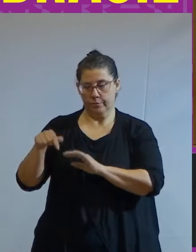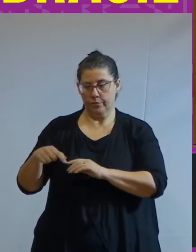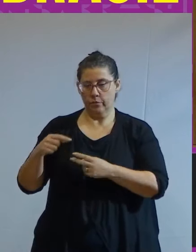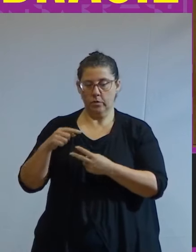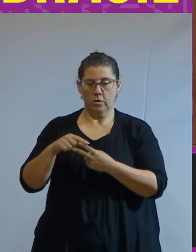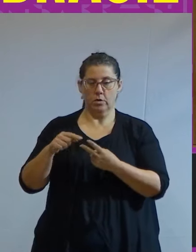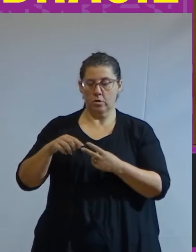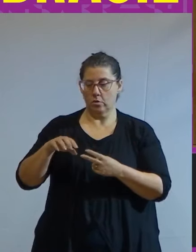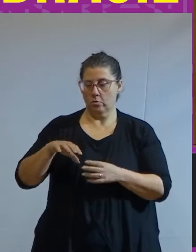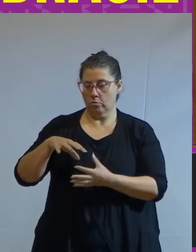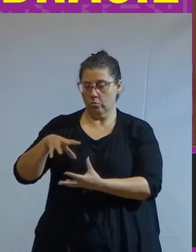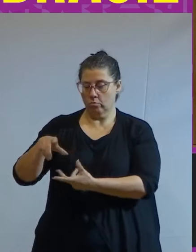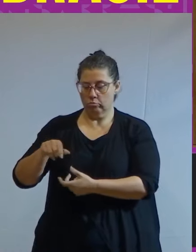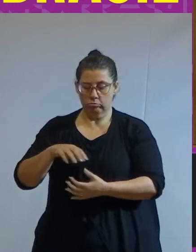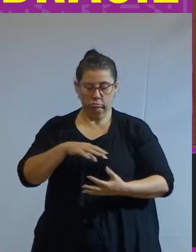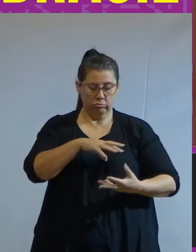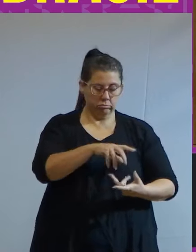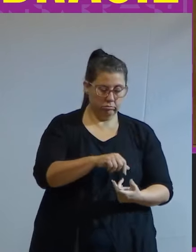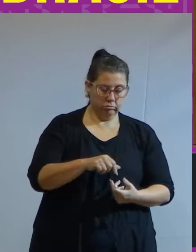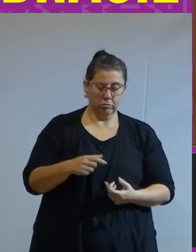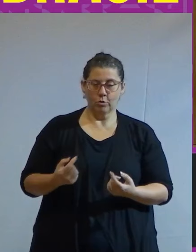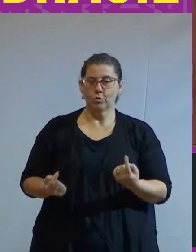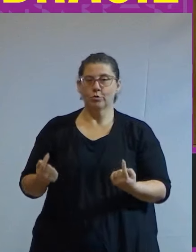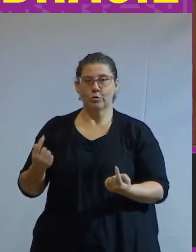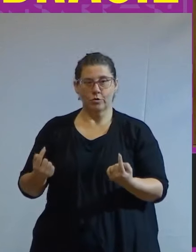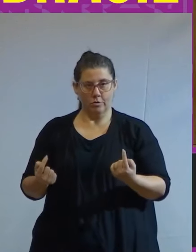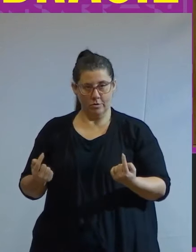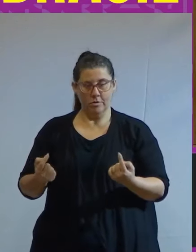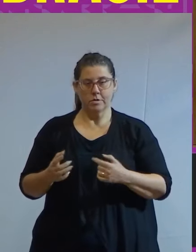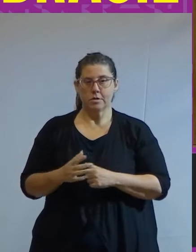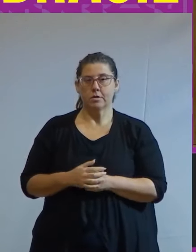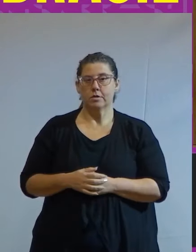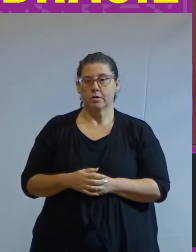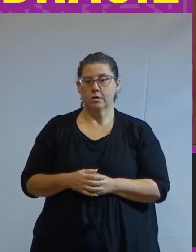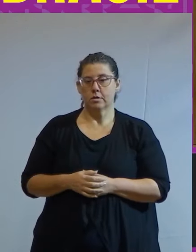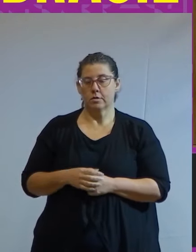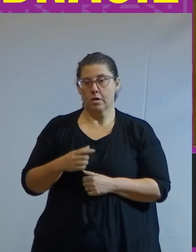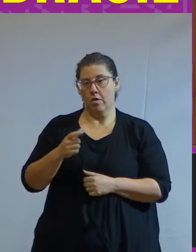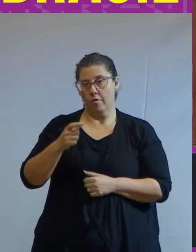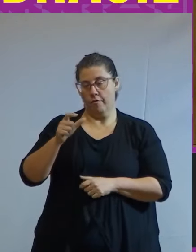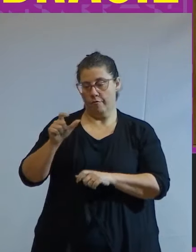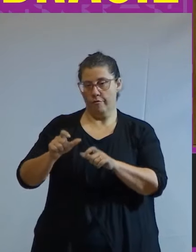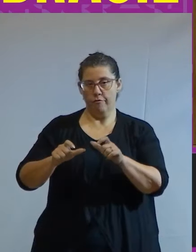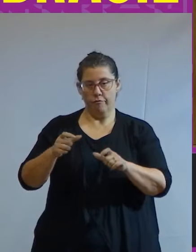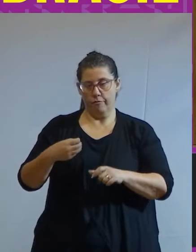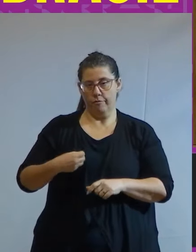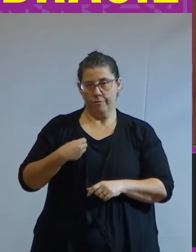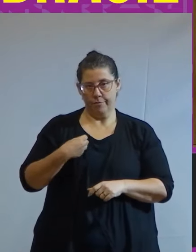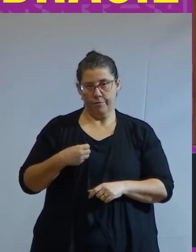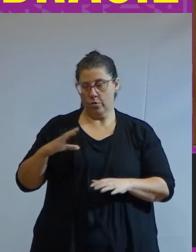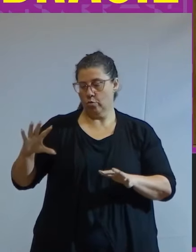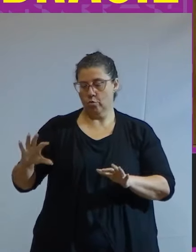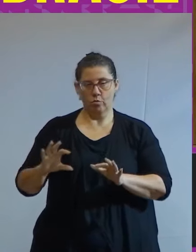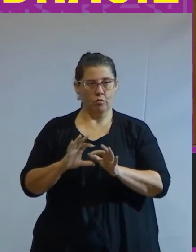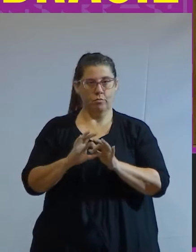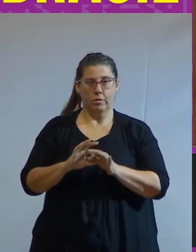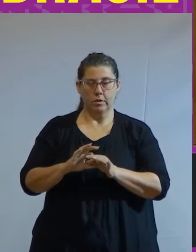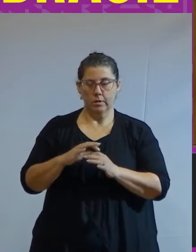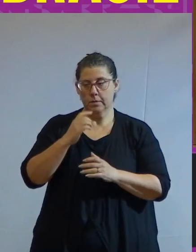dois mundos distintos, dois universos que do ponto de vista do viver dos agentes não se conectam.